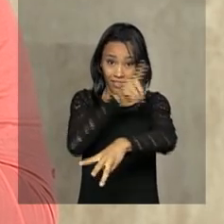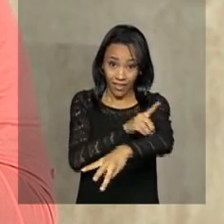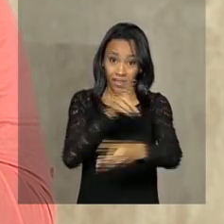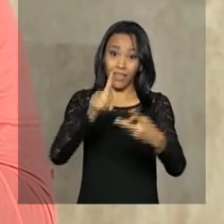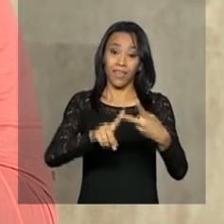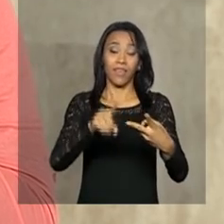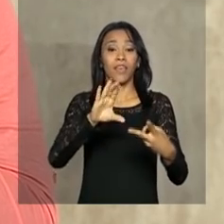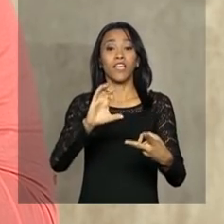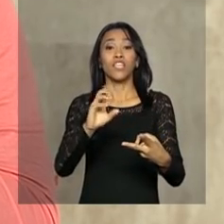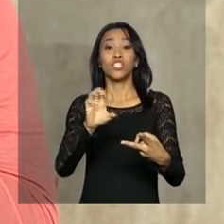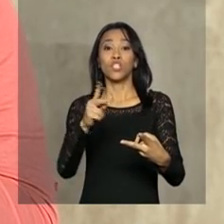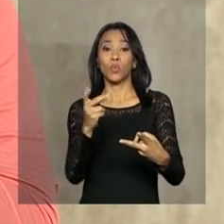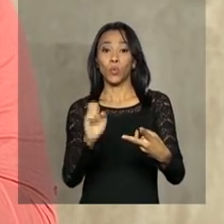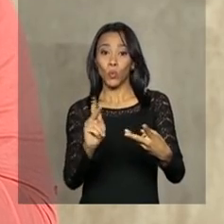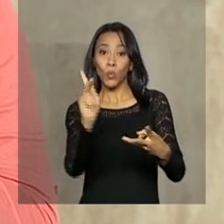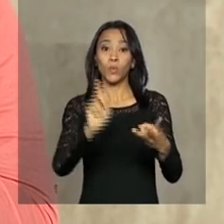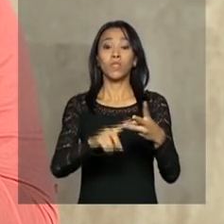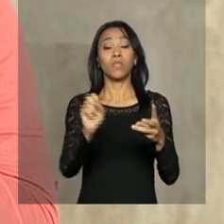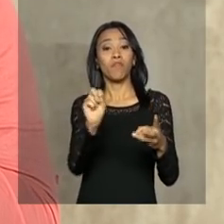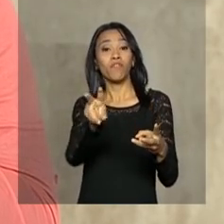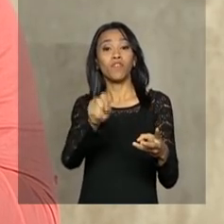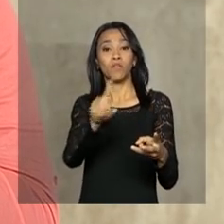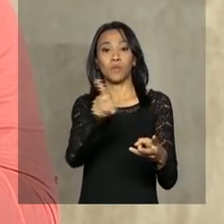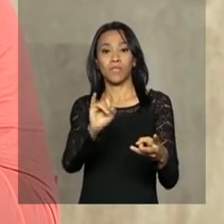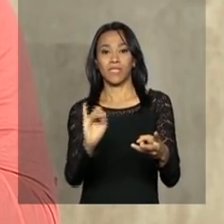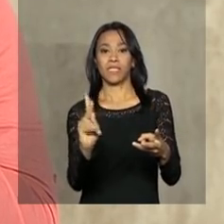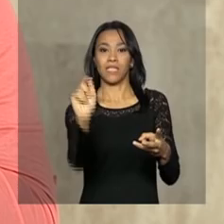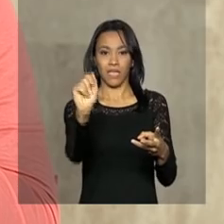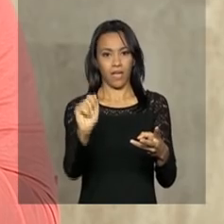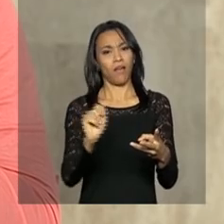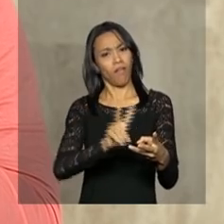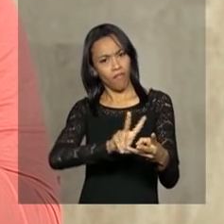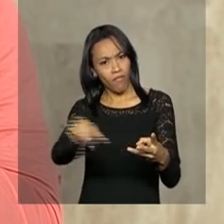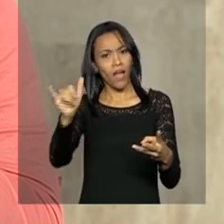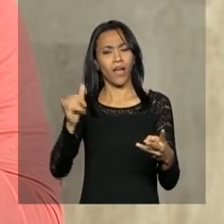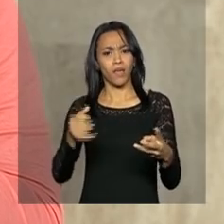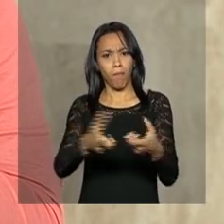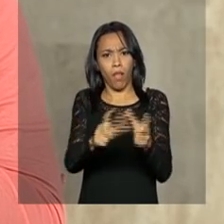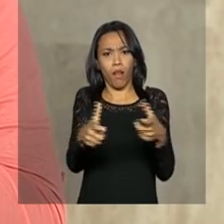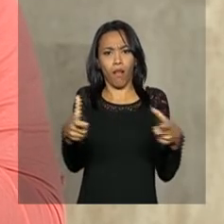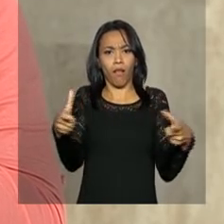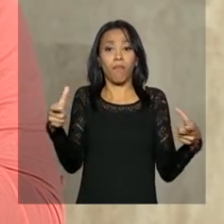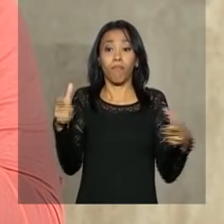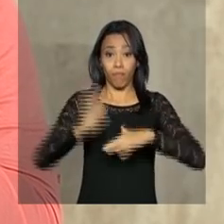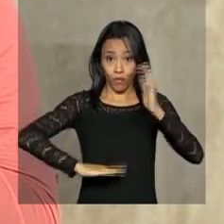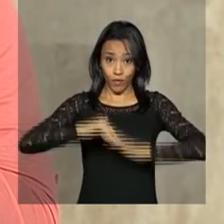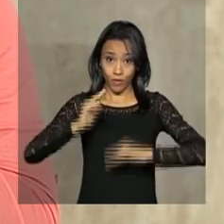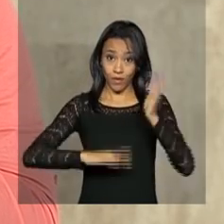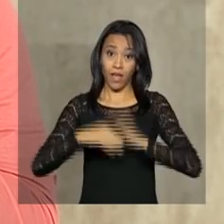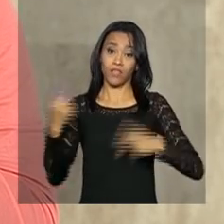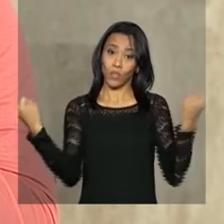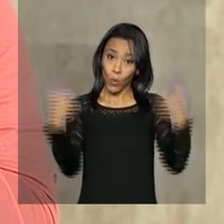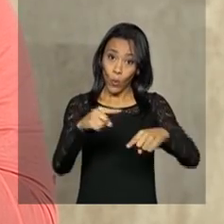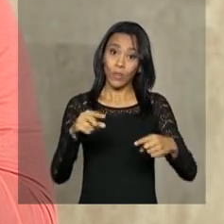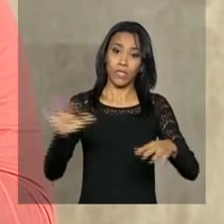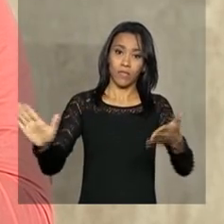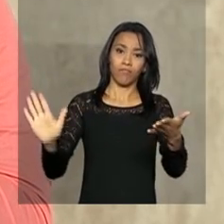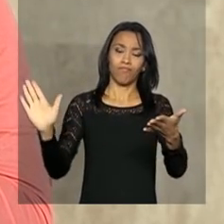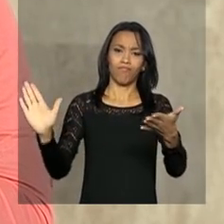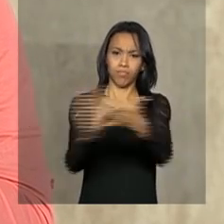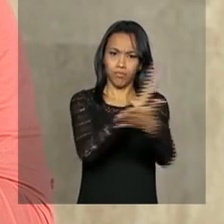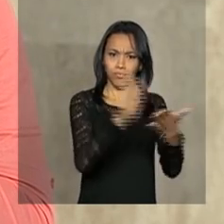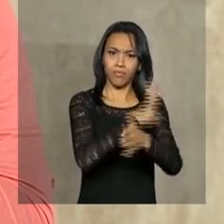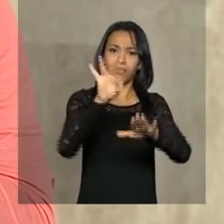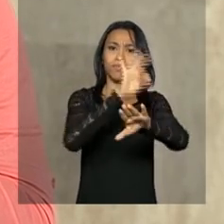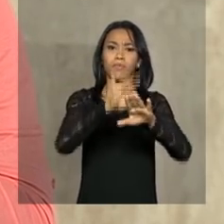chikungunya e também do vírus Zika, a gente vai aumentar o número de agentes de combate às endemias em todos os